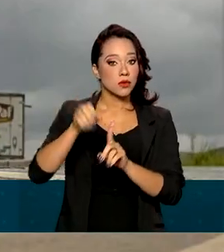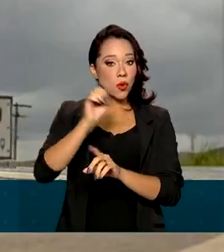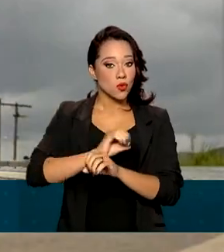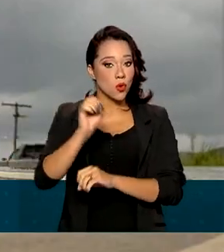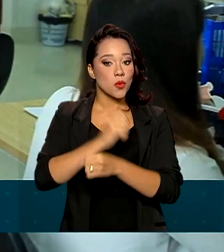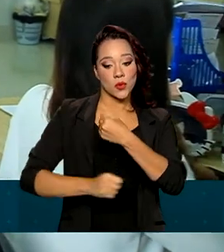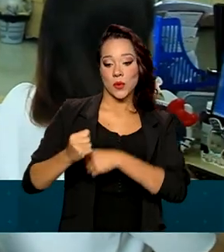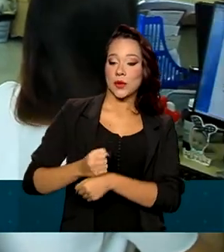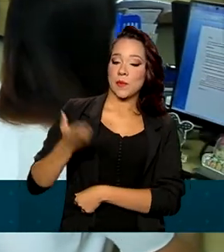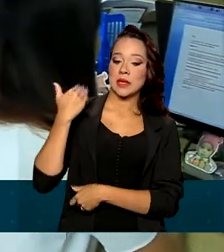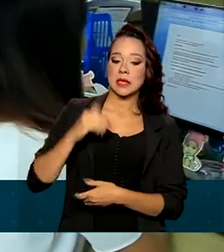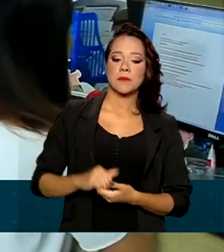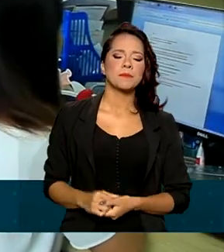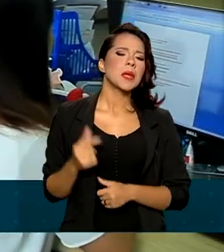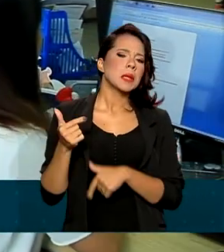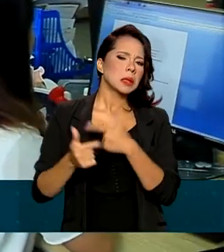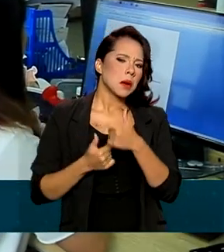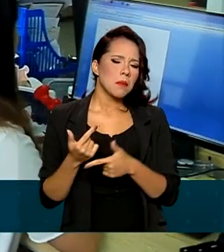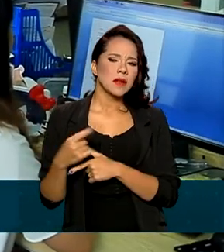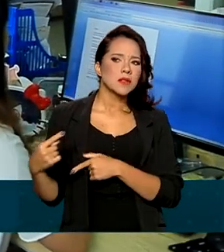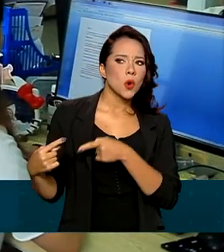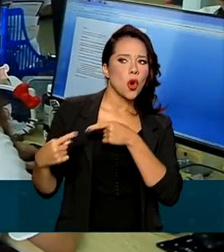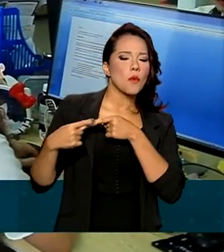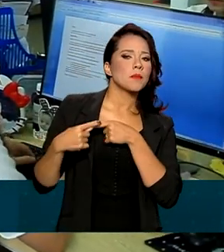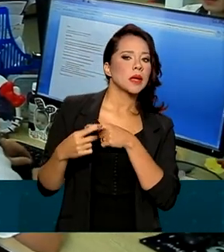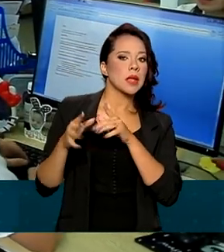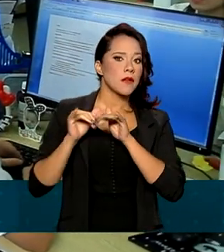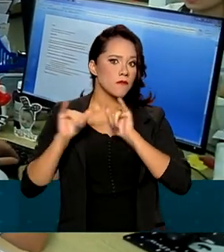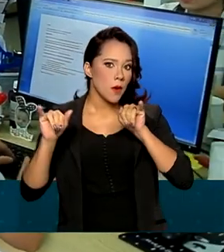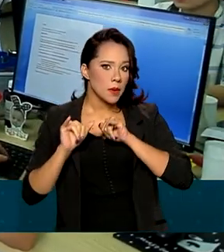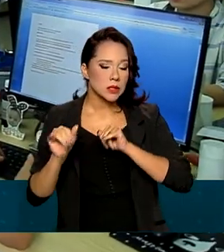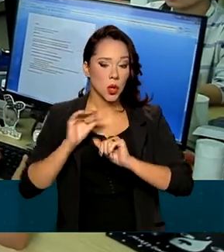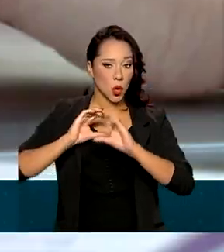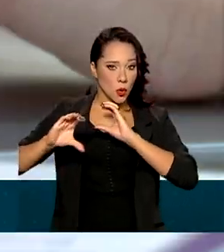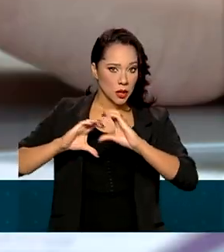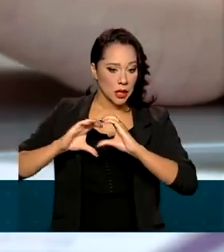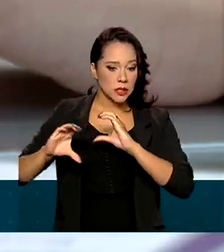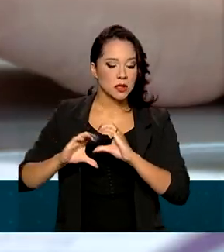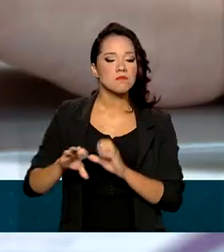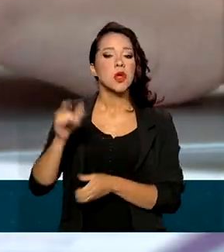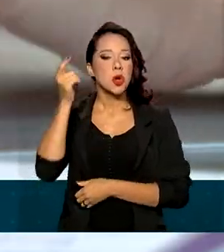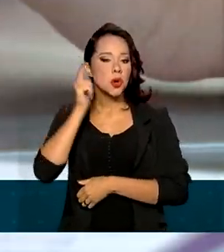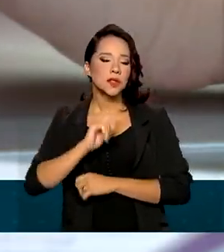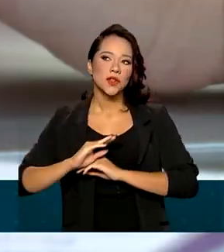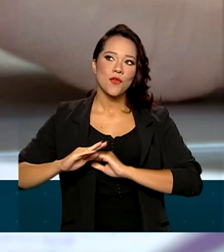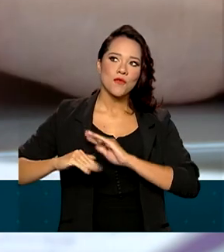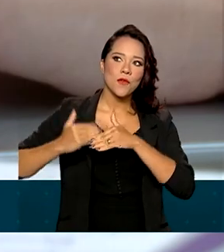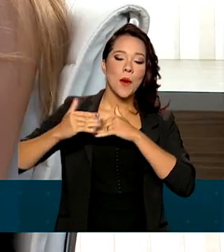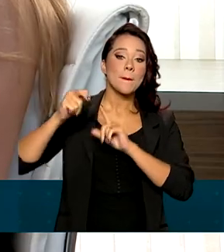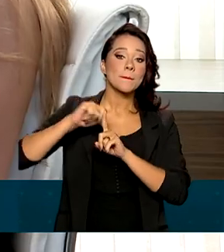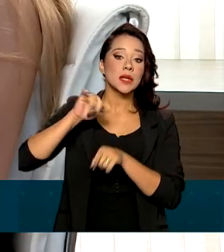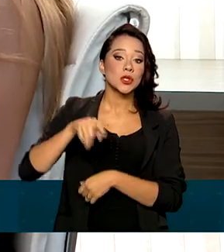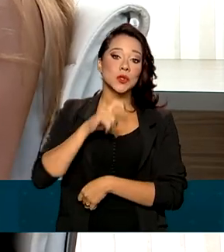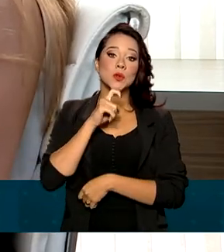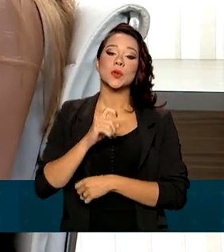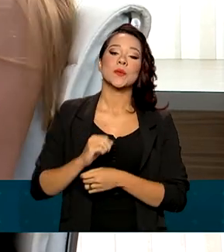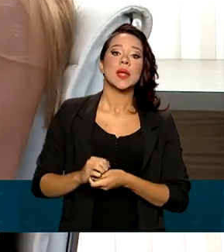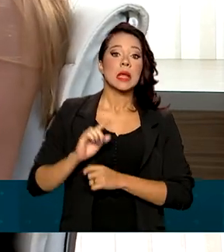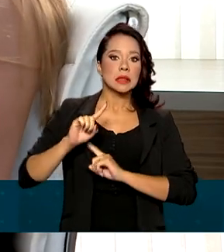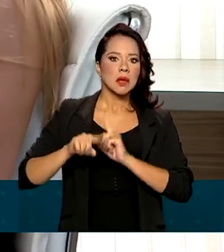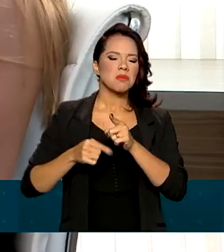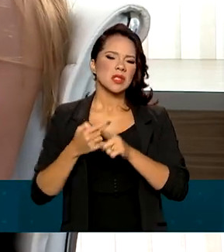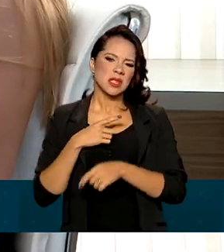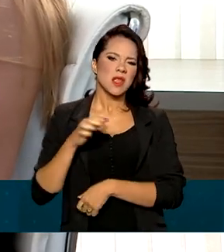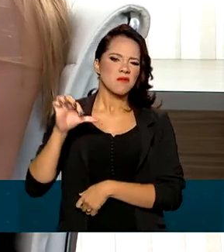passado. Já as atividades ligadas à informação e comunicação conseguiram se recuperar em julho, após variação